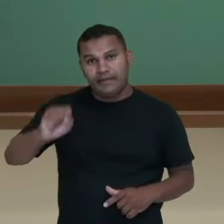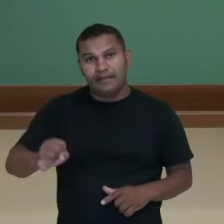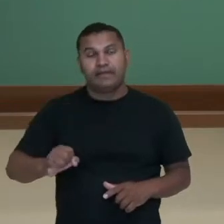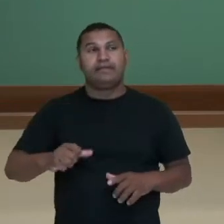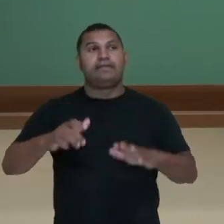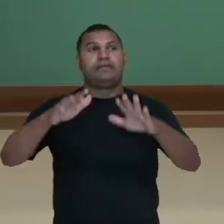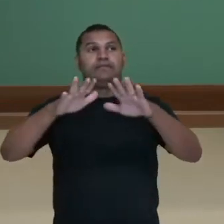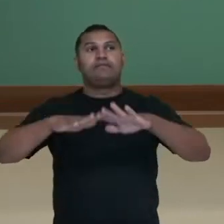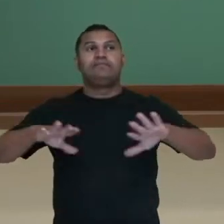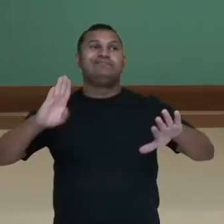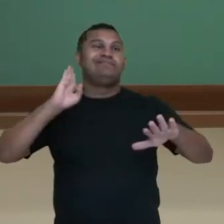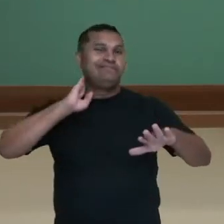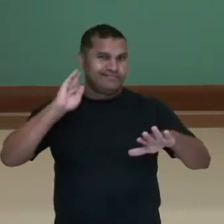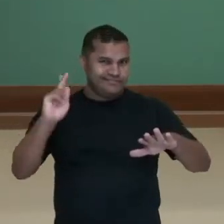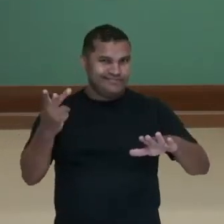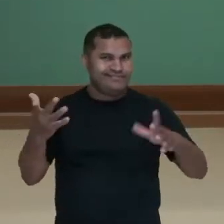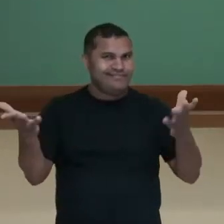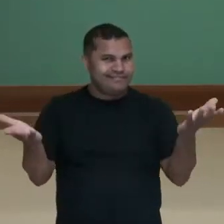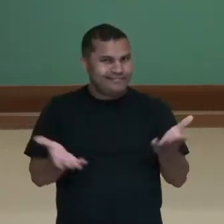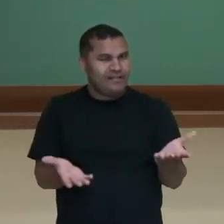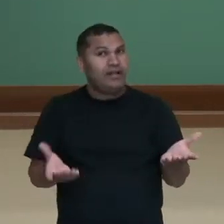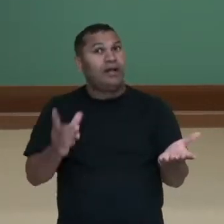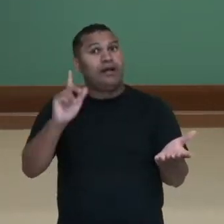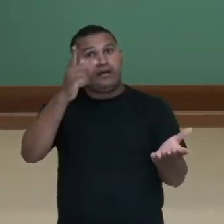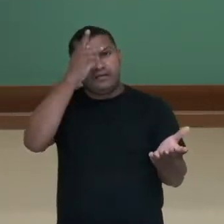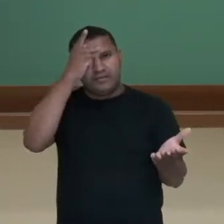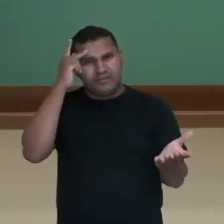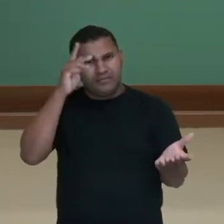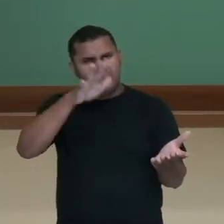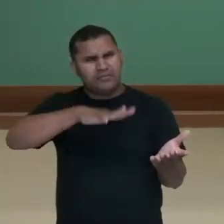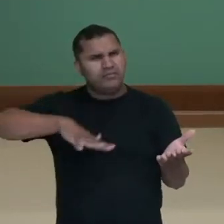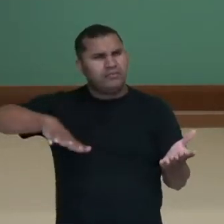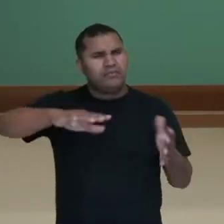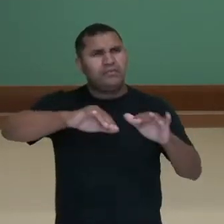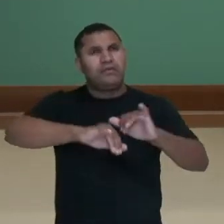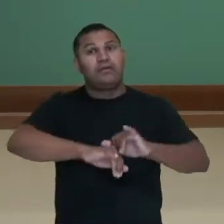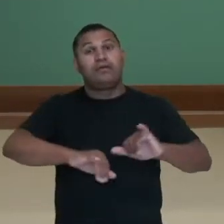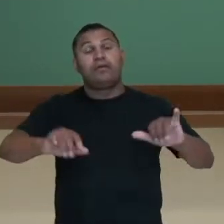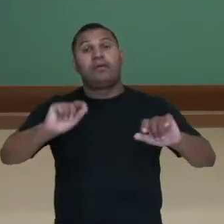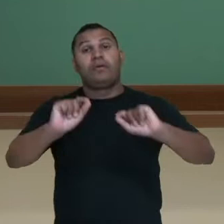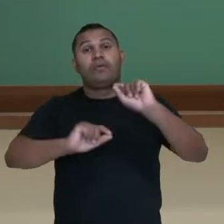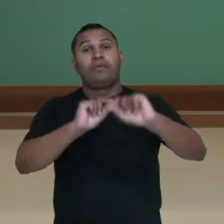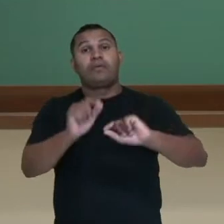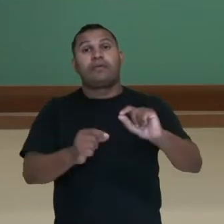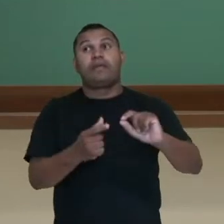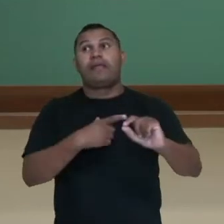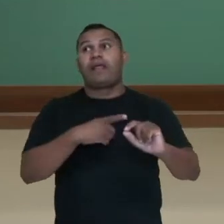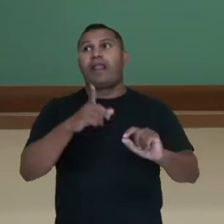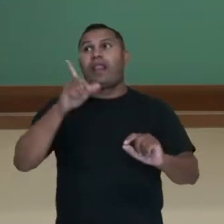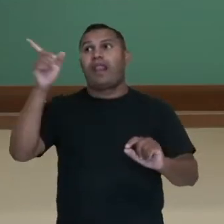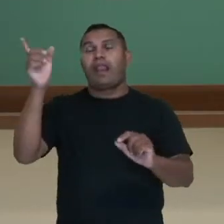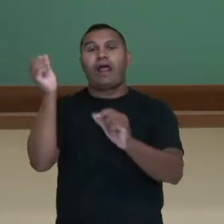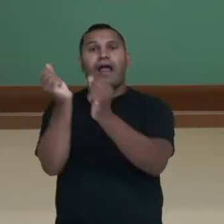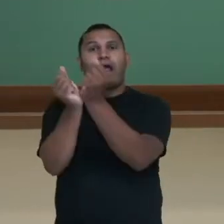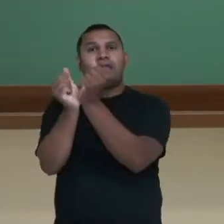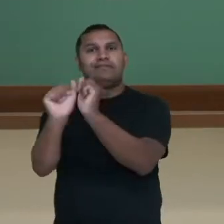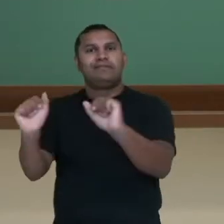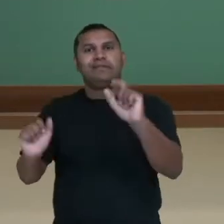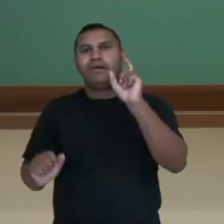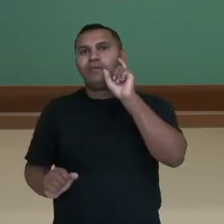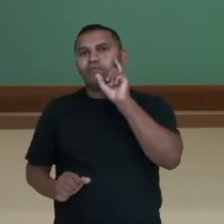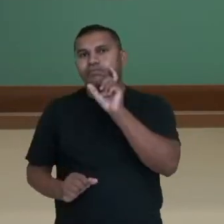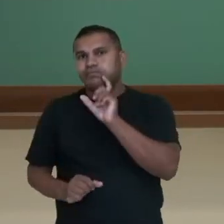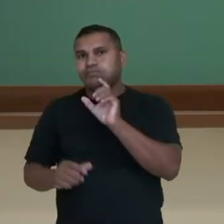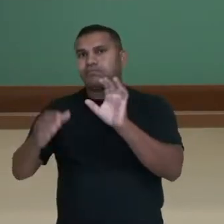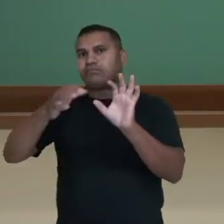Tinha inspiração nas ideias iluministas, na Revolução Francesa que estava em curso e na independência dos Estados Unidos.